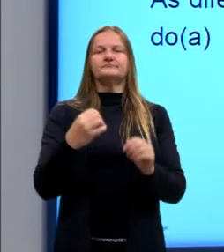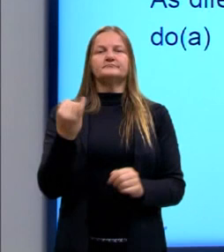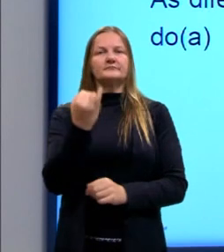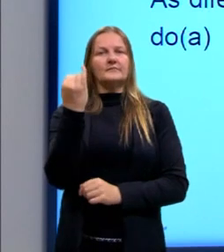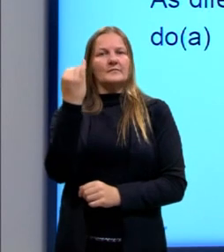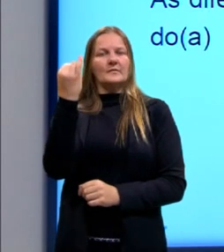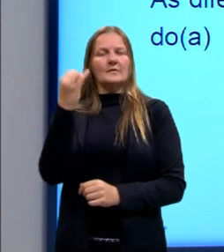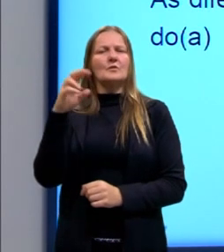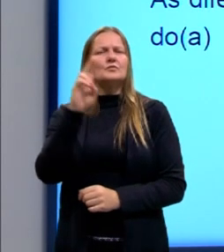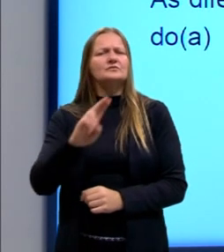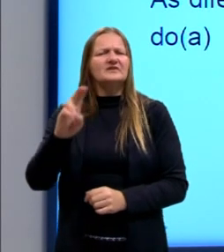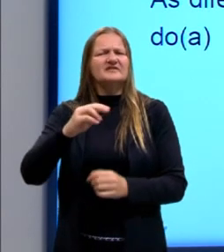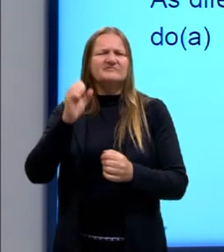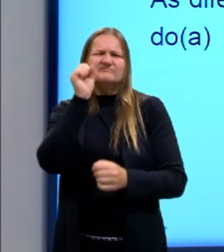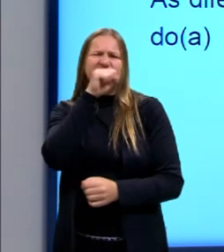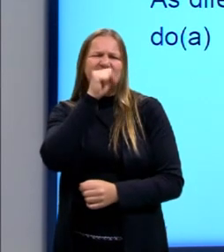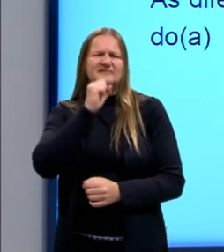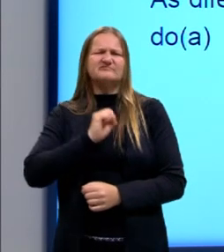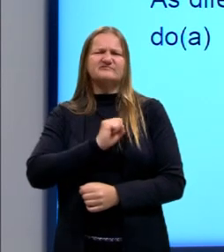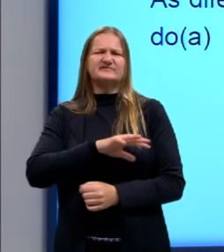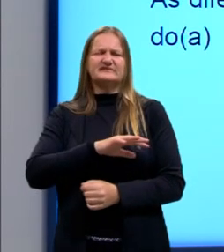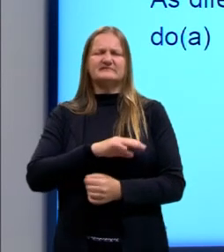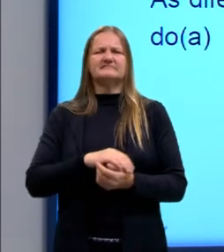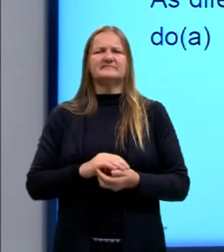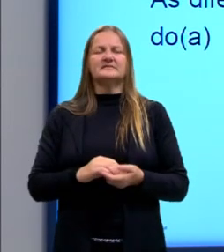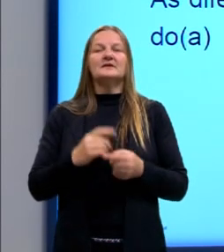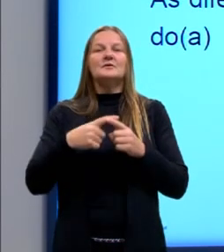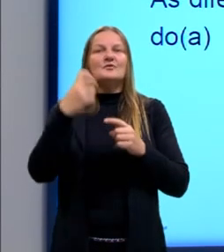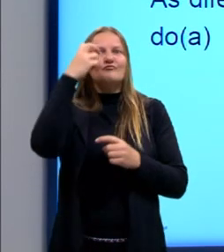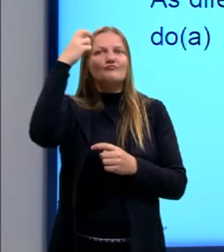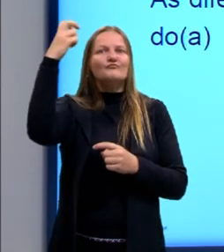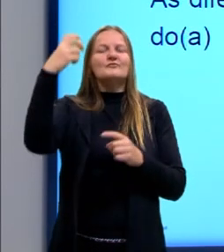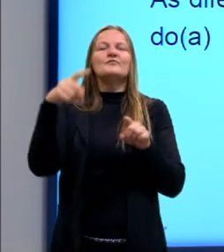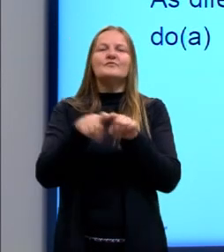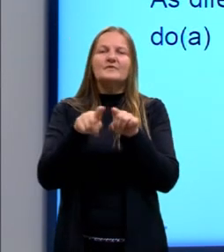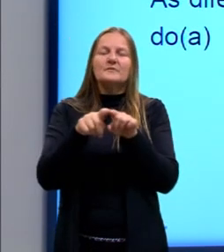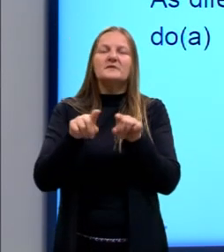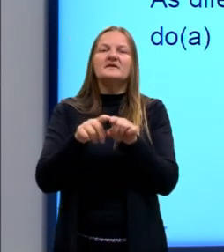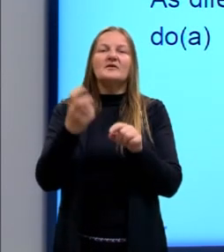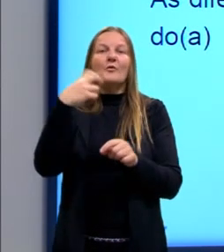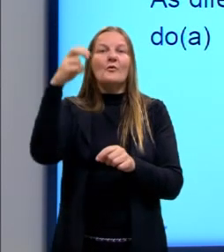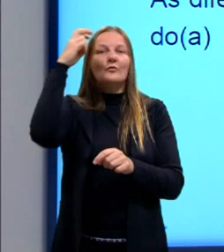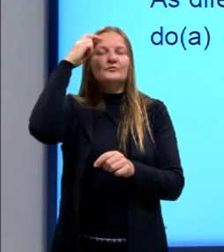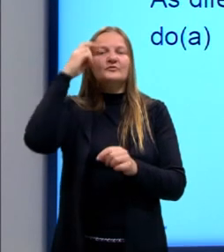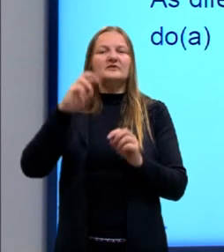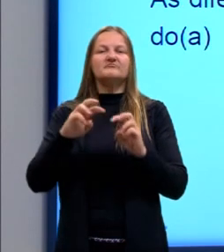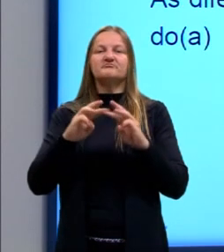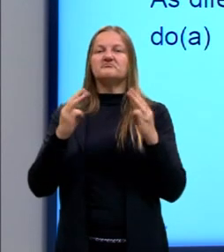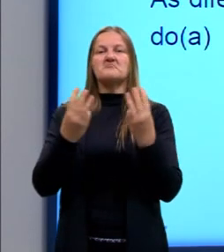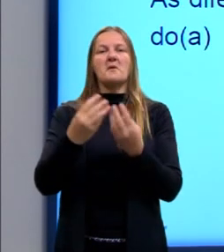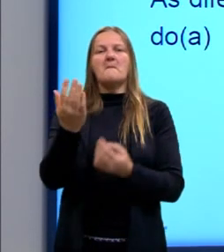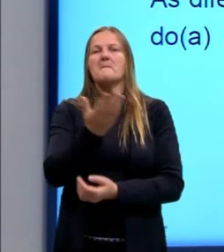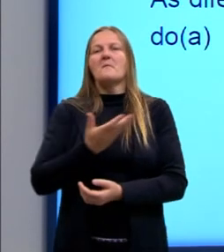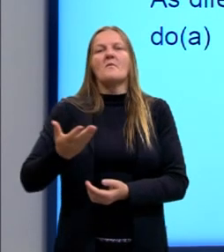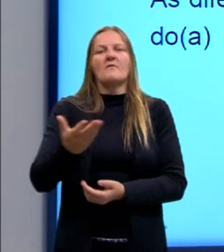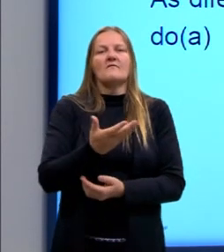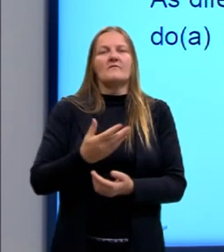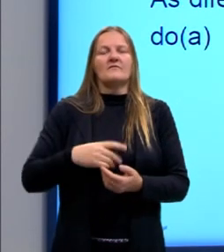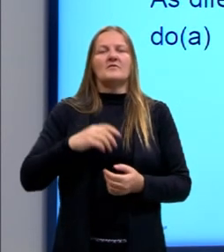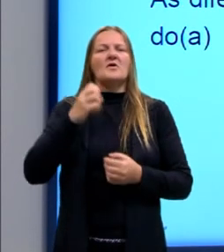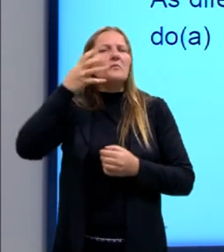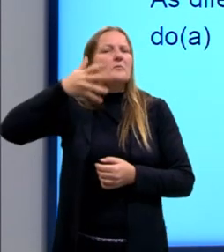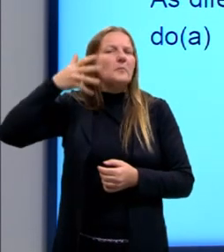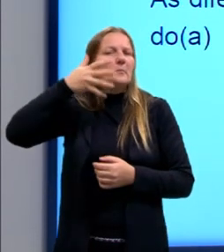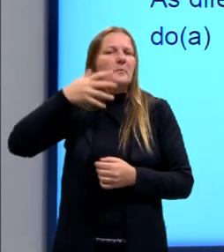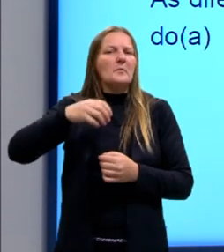tem sido usada e abusada, tanto pela intelectualidade, quanto pela cultura de massas. Tanto pelo discurso da